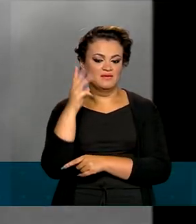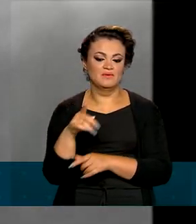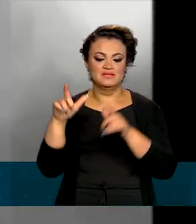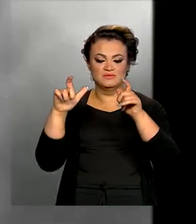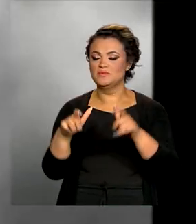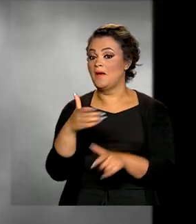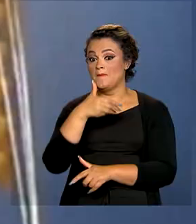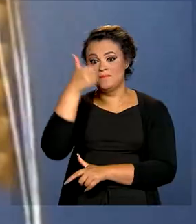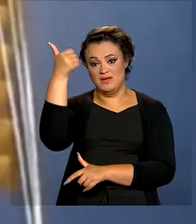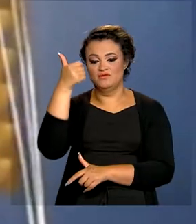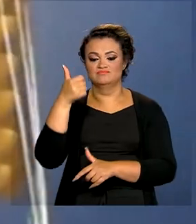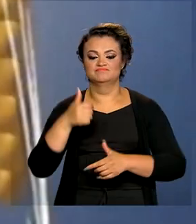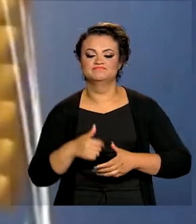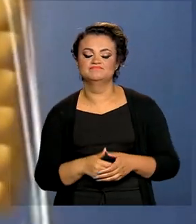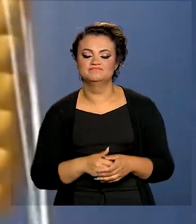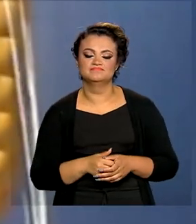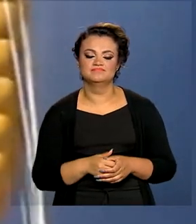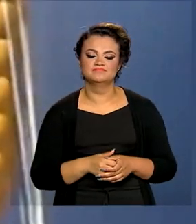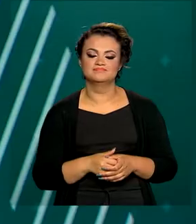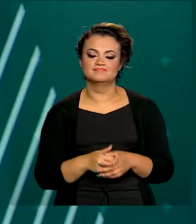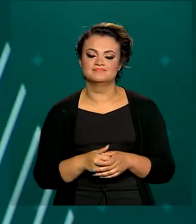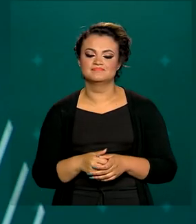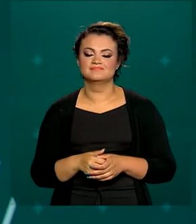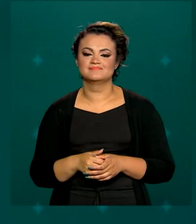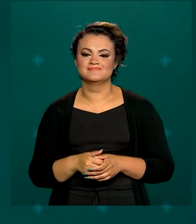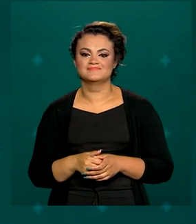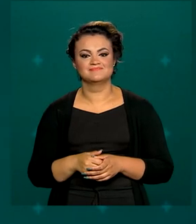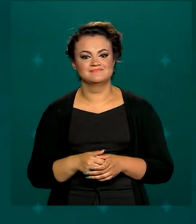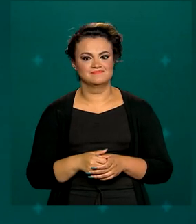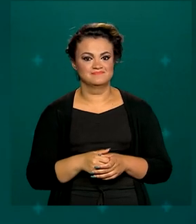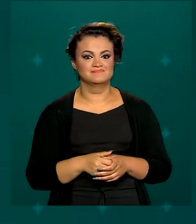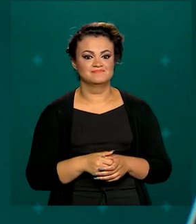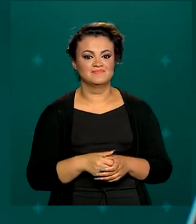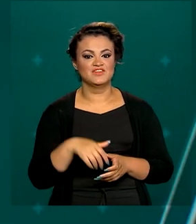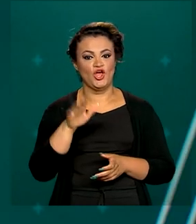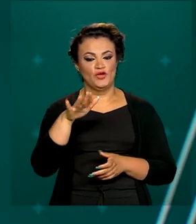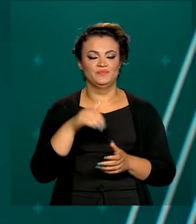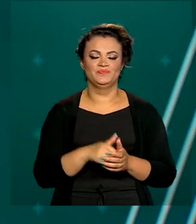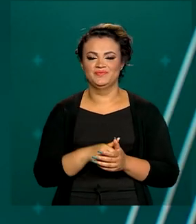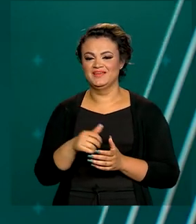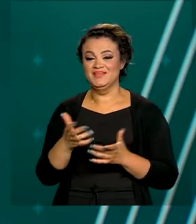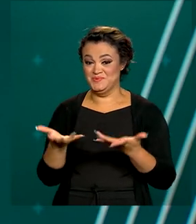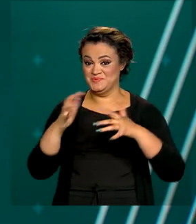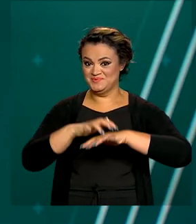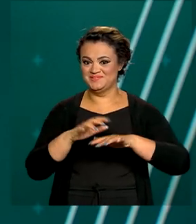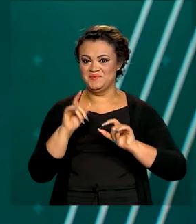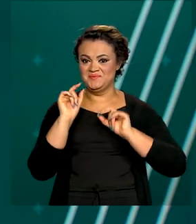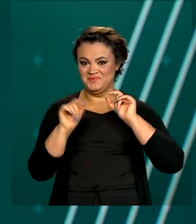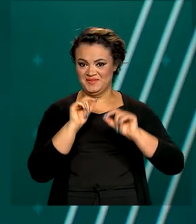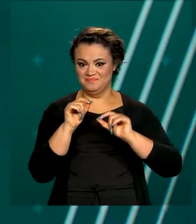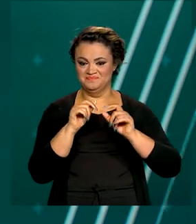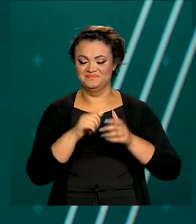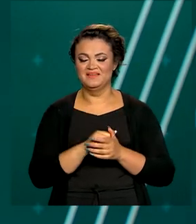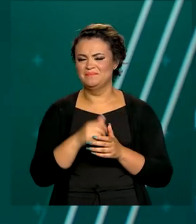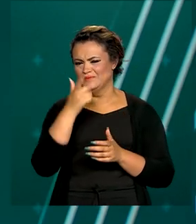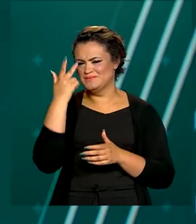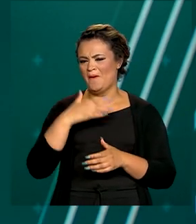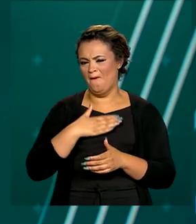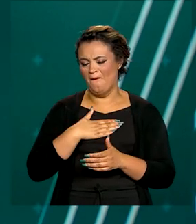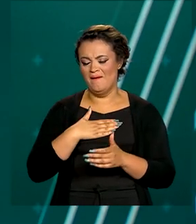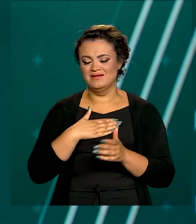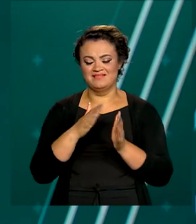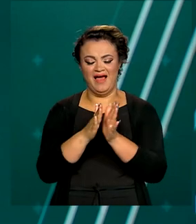ponto de lançamento abaixo da linha do Equador. E para ninguém ficar de fora da mania nacional de